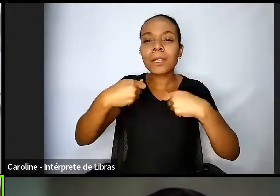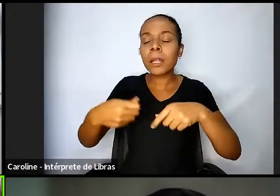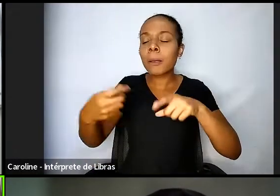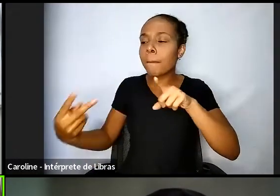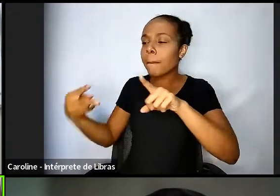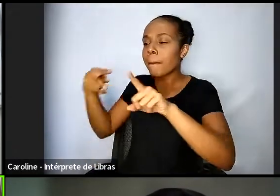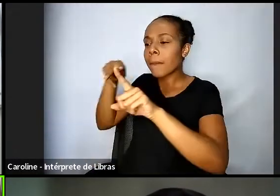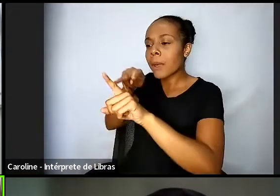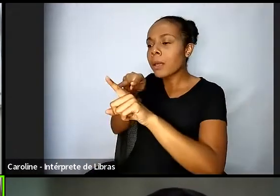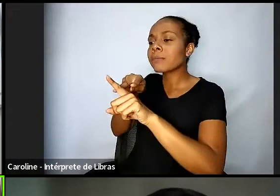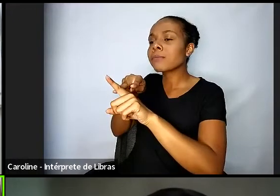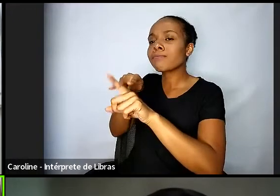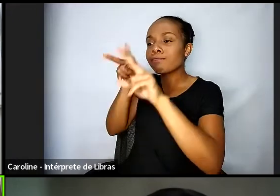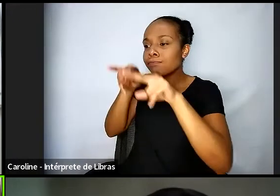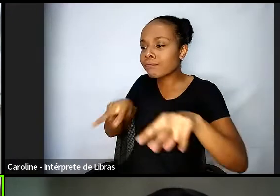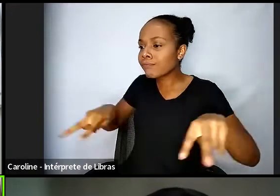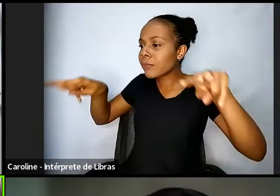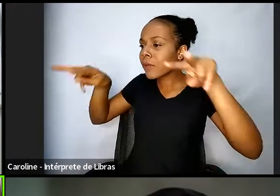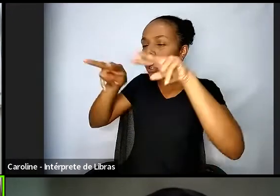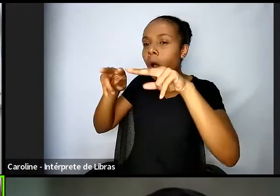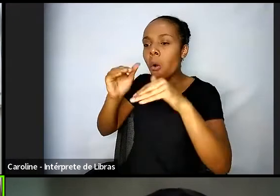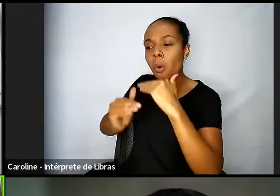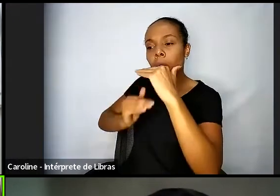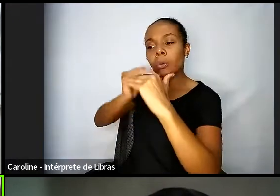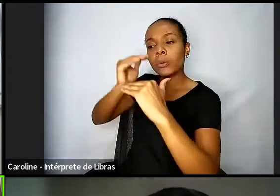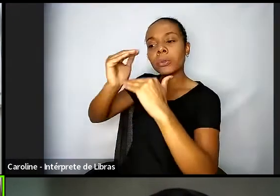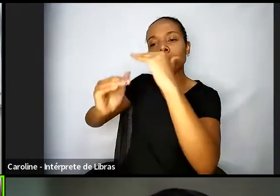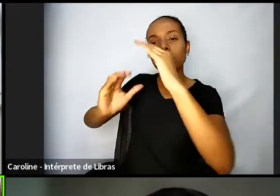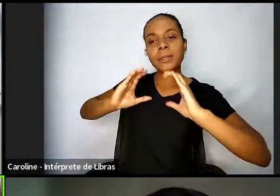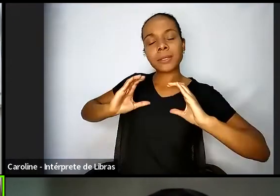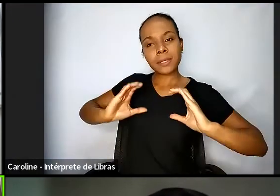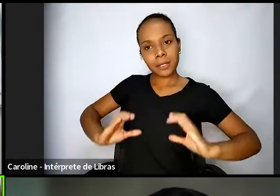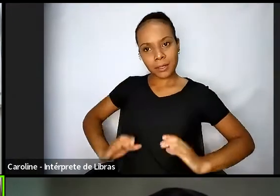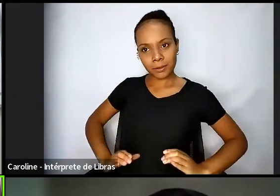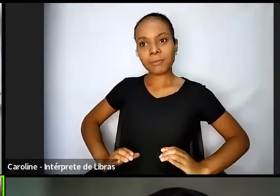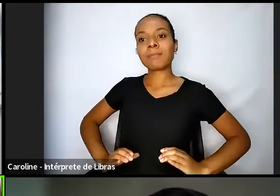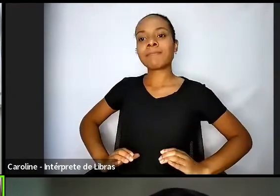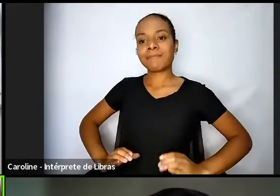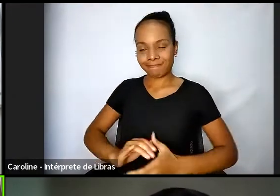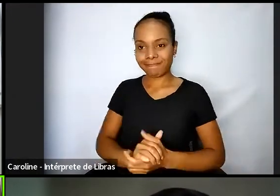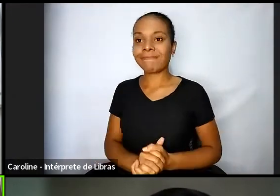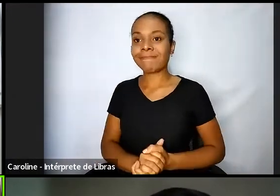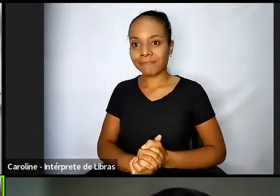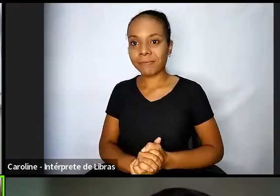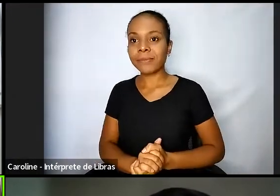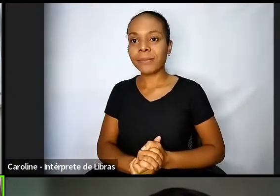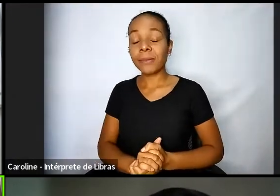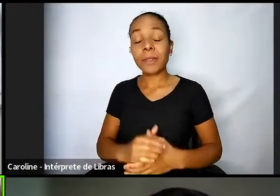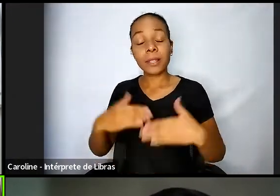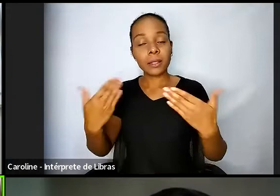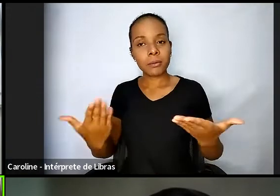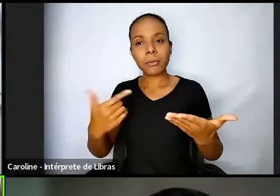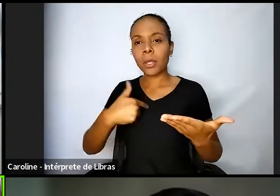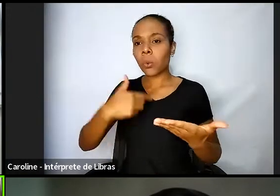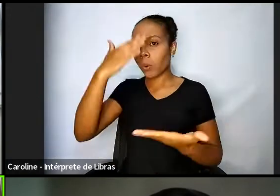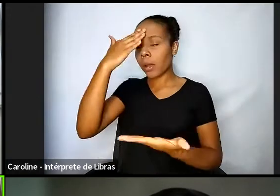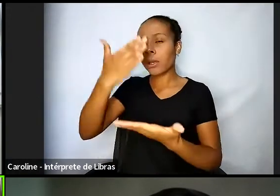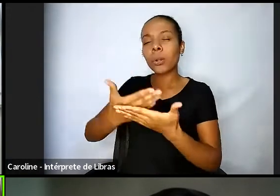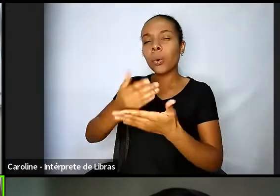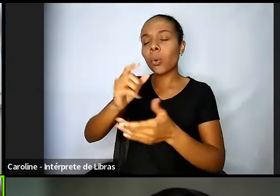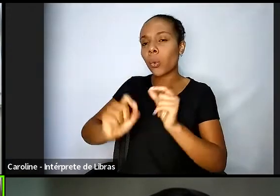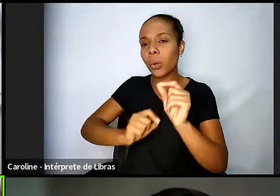construção de cidadania e acesso à justiça. Então, eu acredito que, efetivamente, a